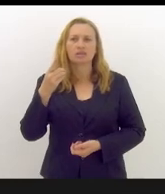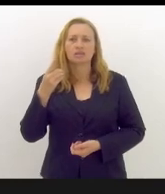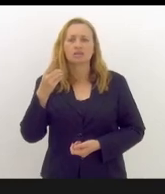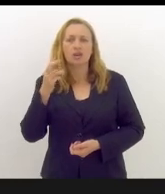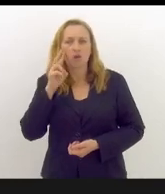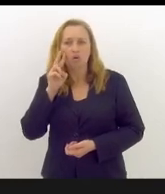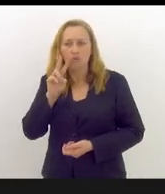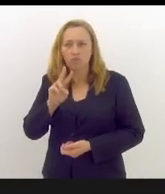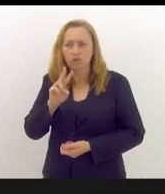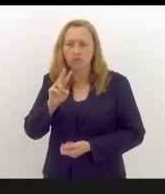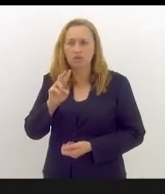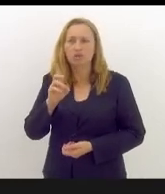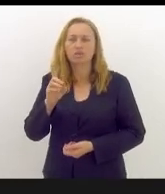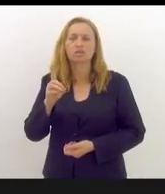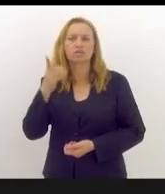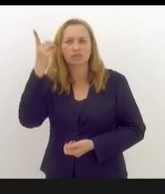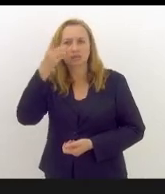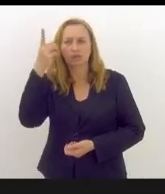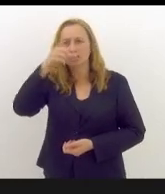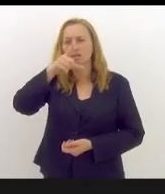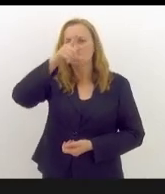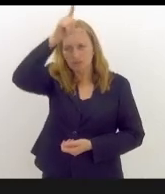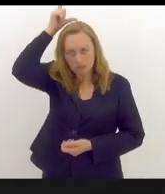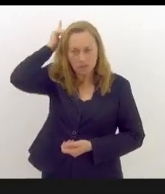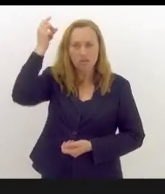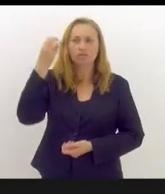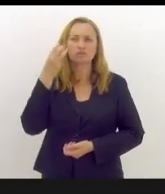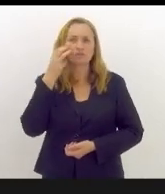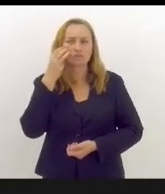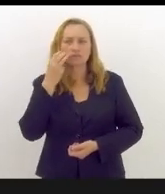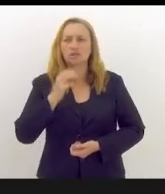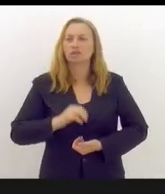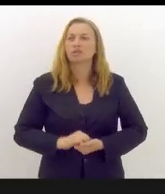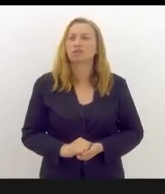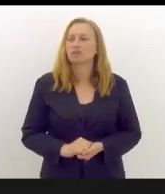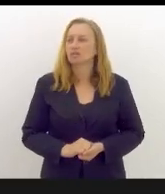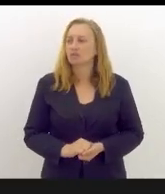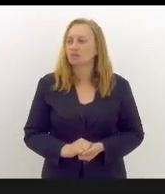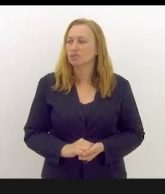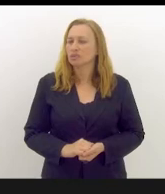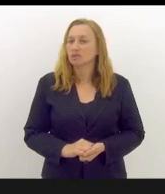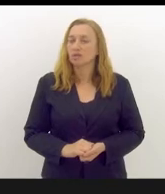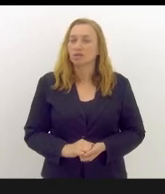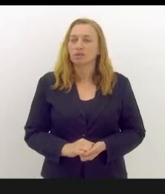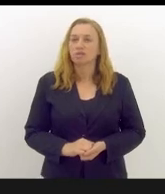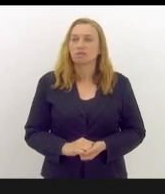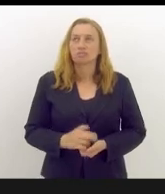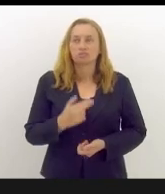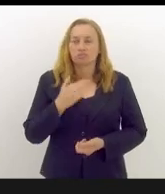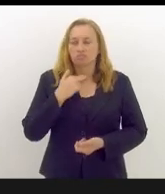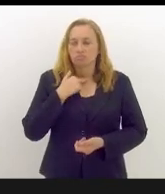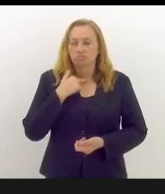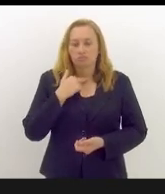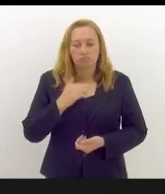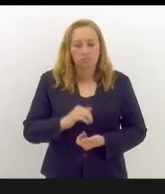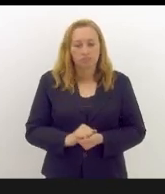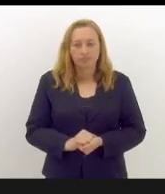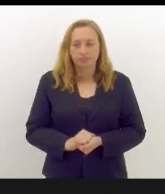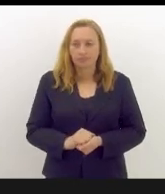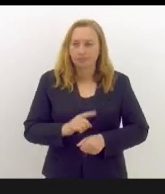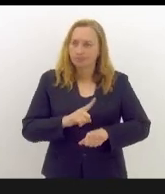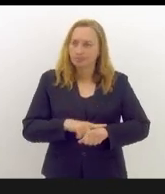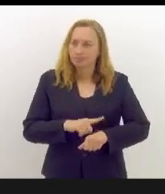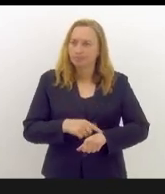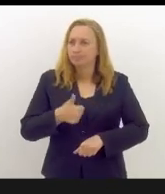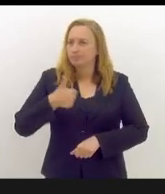Luiz Paulo Corrêa da Rocha, Valdeque Carneiro, eu não poderia, nesse momento, no dia 1º